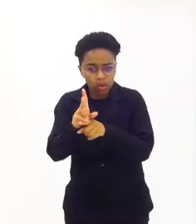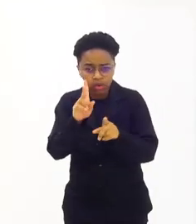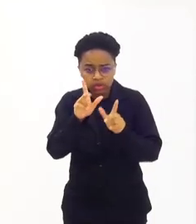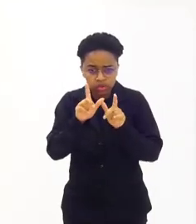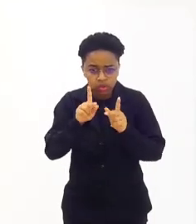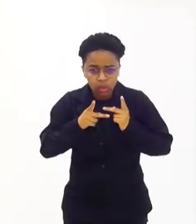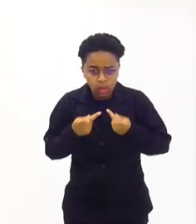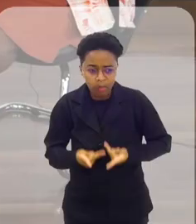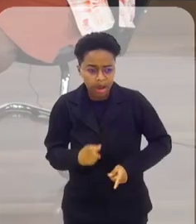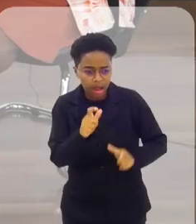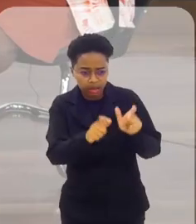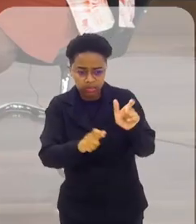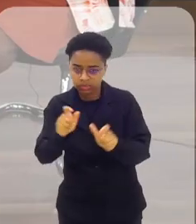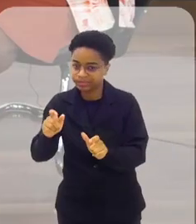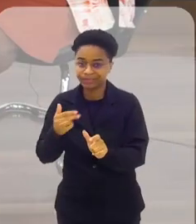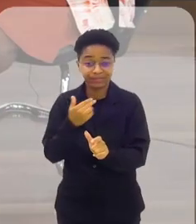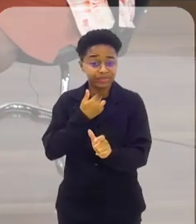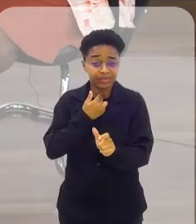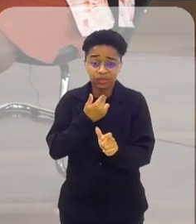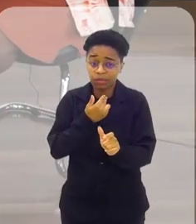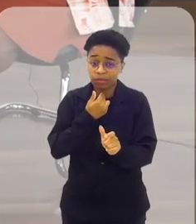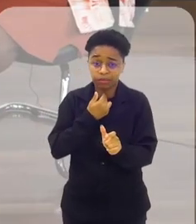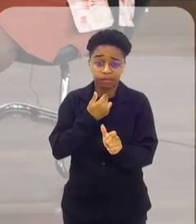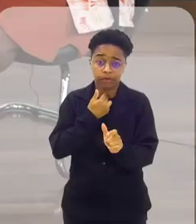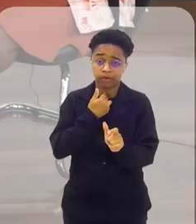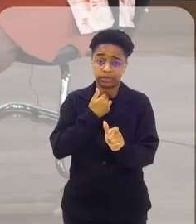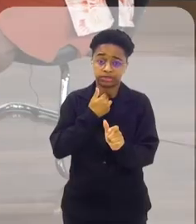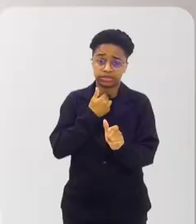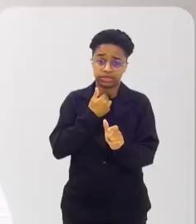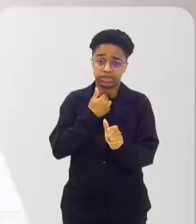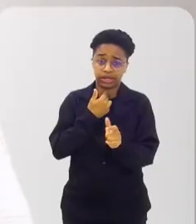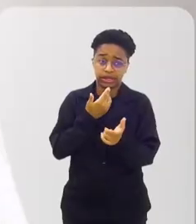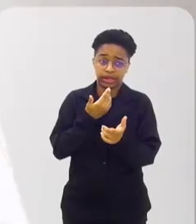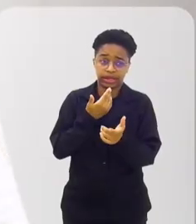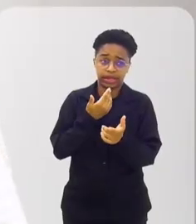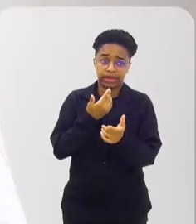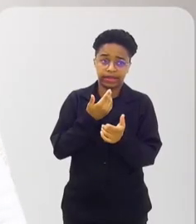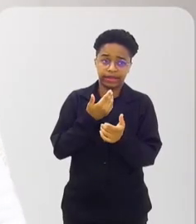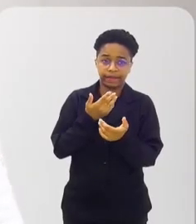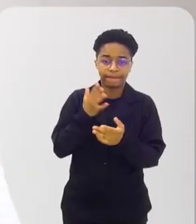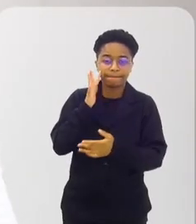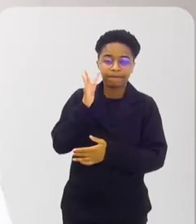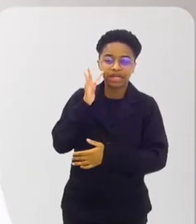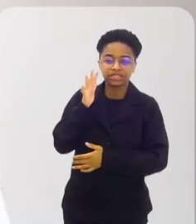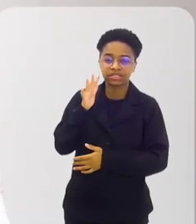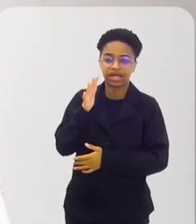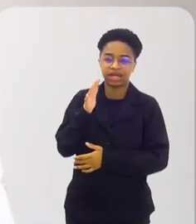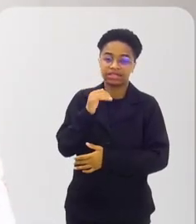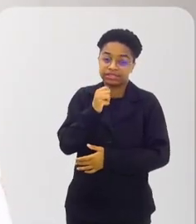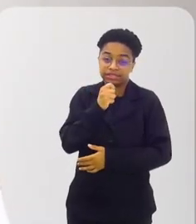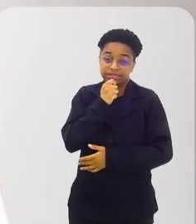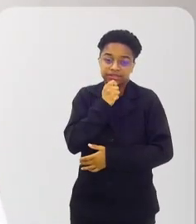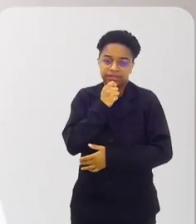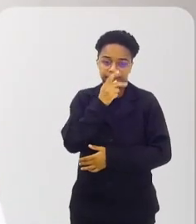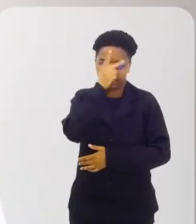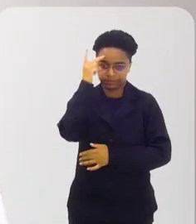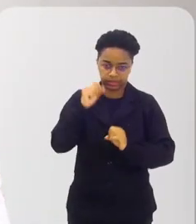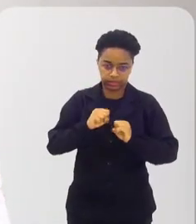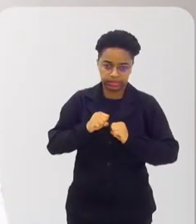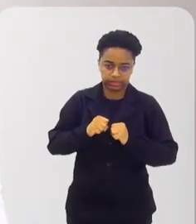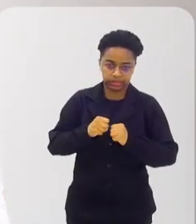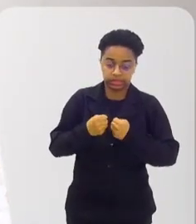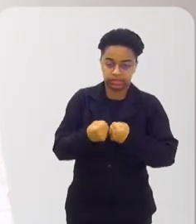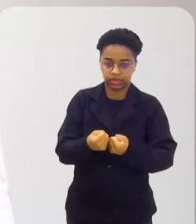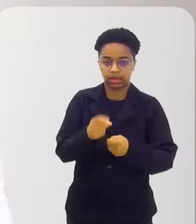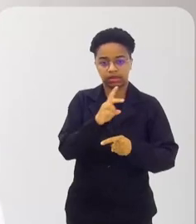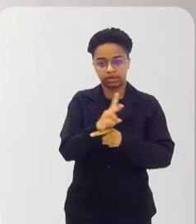humanos, a gente não pode prescindir de defensores dos direitos humanos. Então, hoje, o Brasil tem uma situação